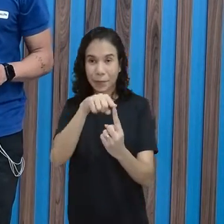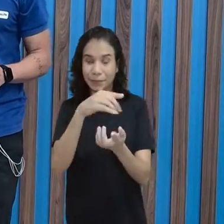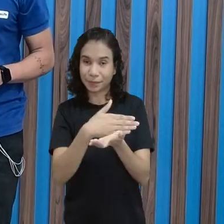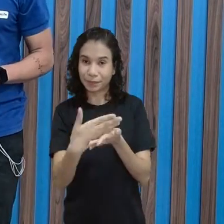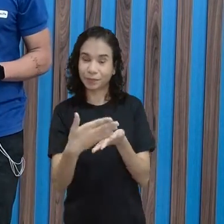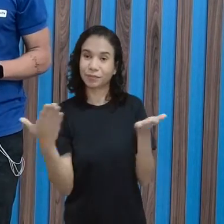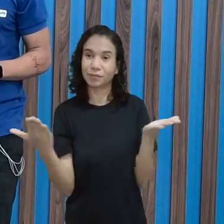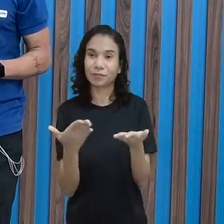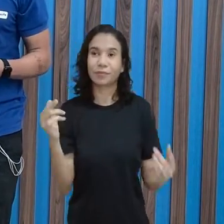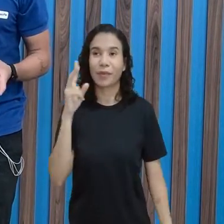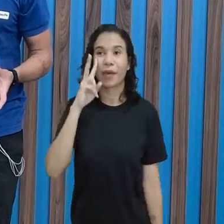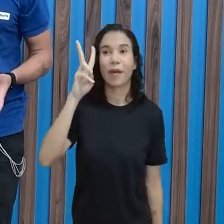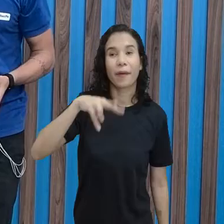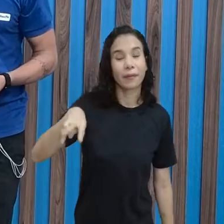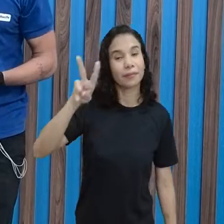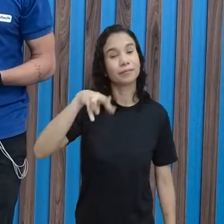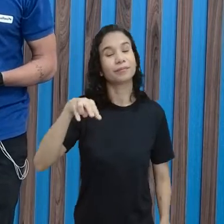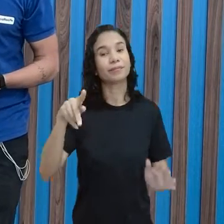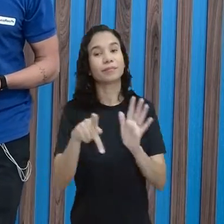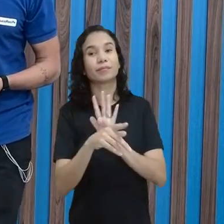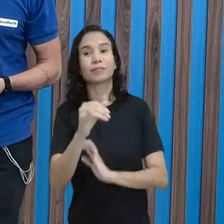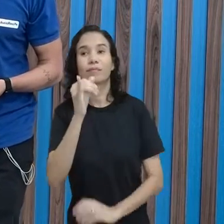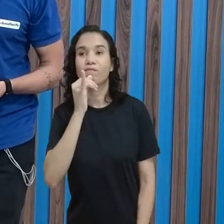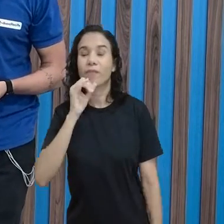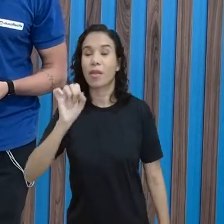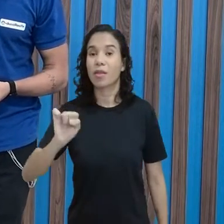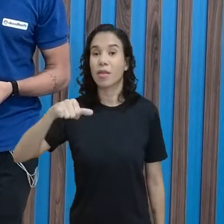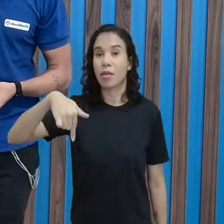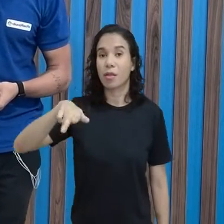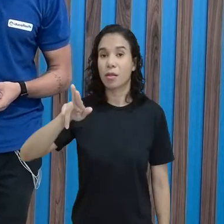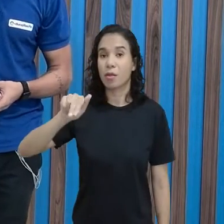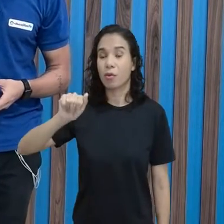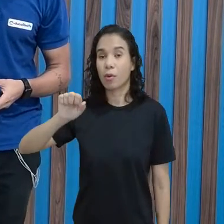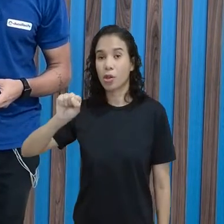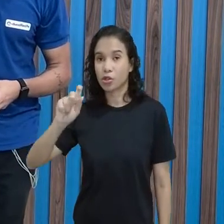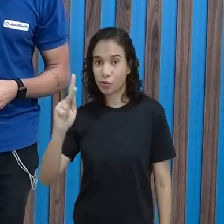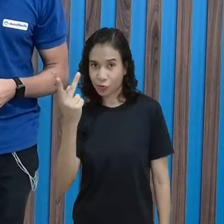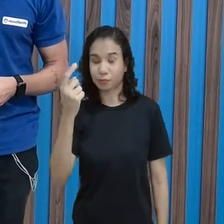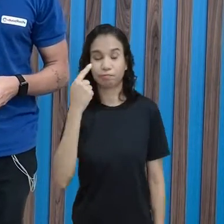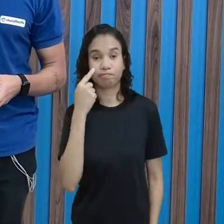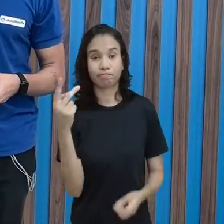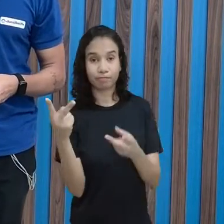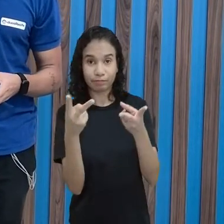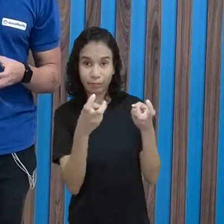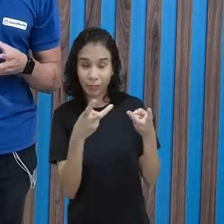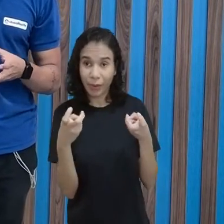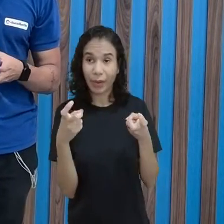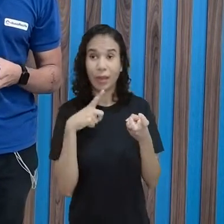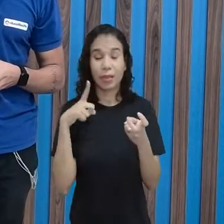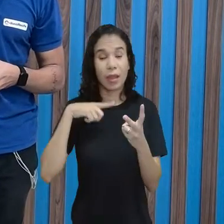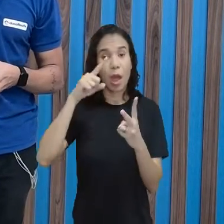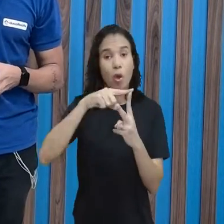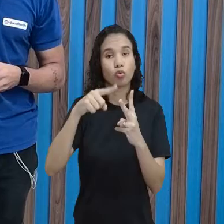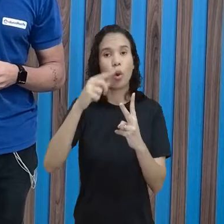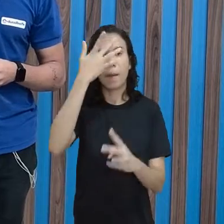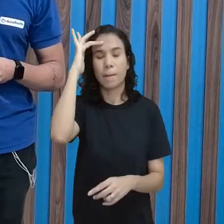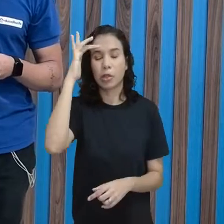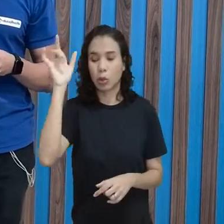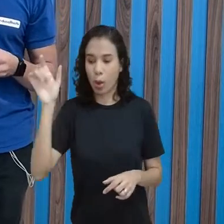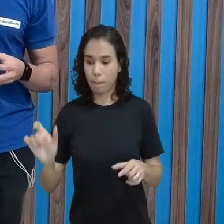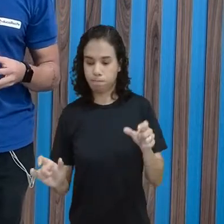vocês vão ver aí o que eu falei, né? Um exemplo aí do squash. Então, vocês vão perceber que existem duas pessoas